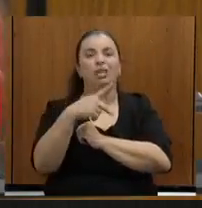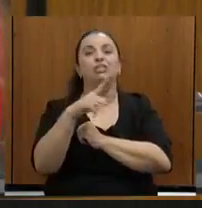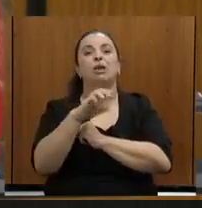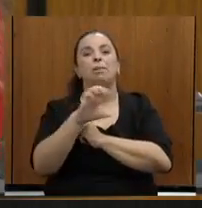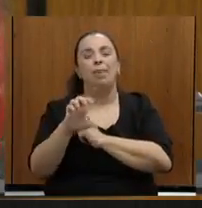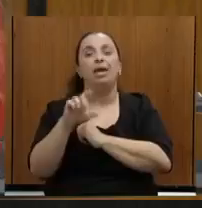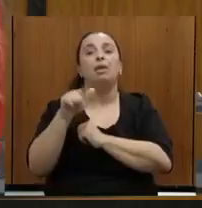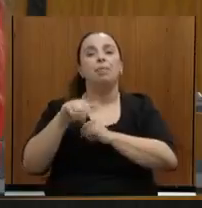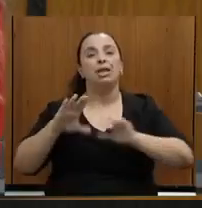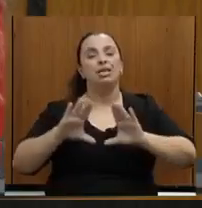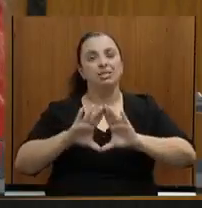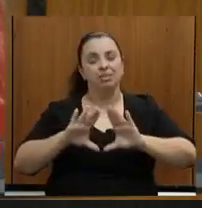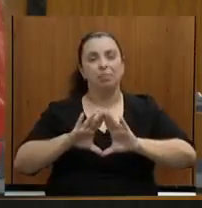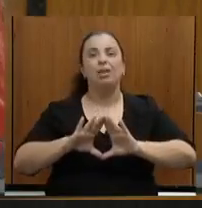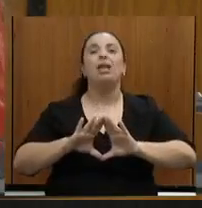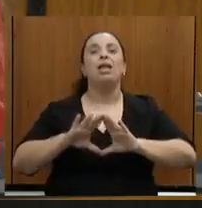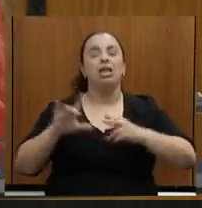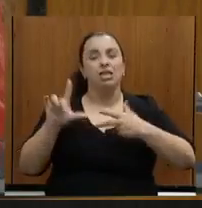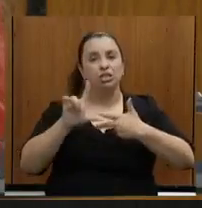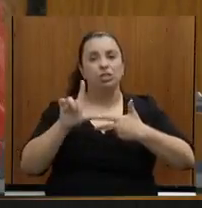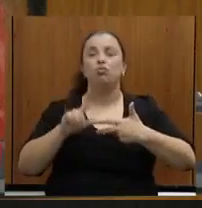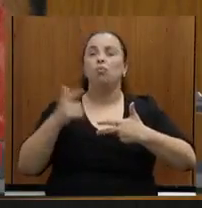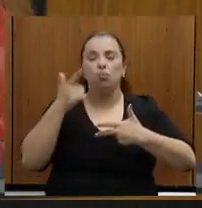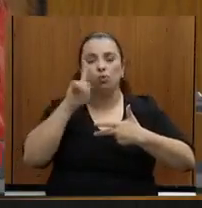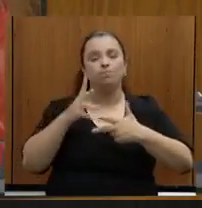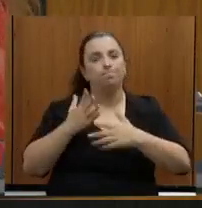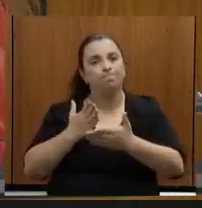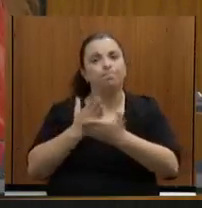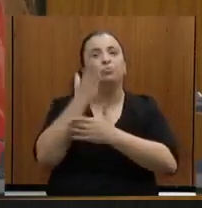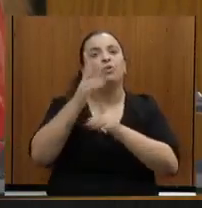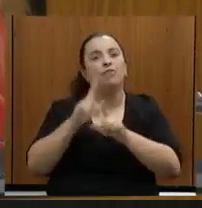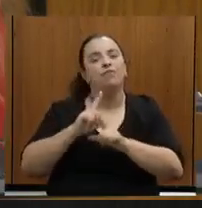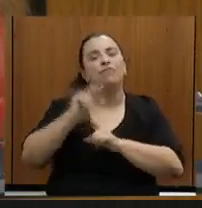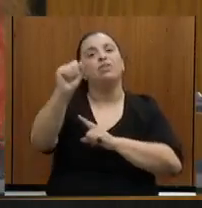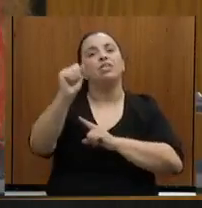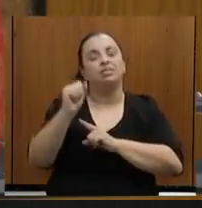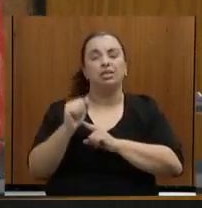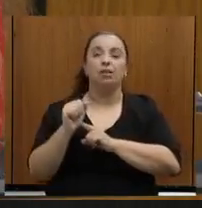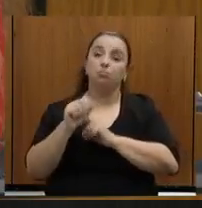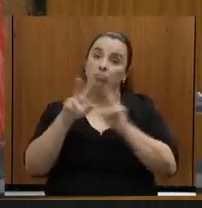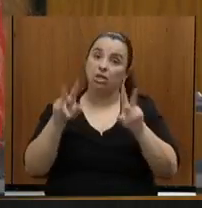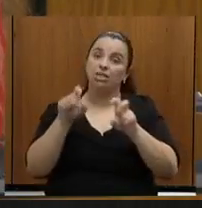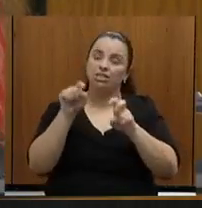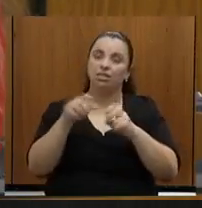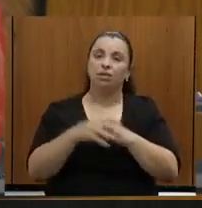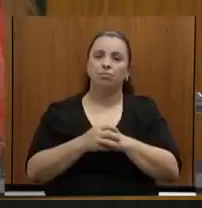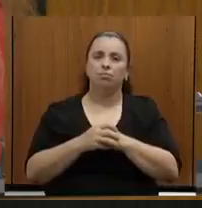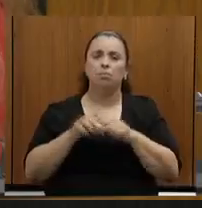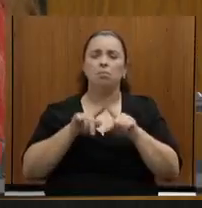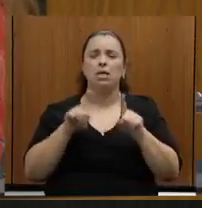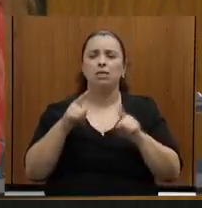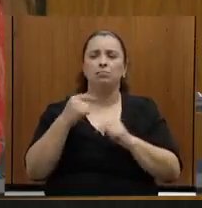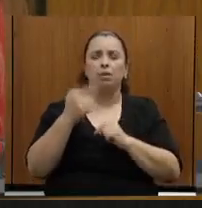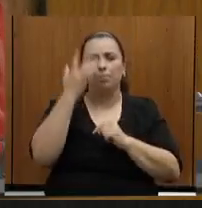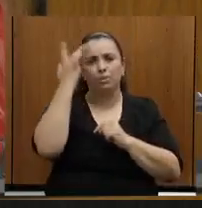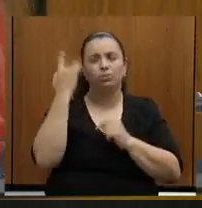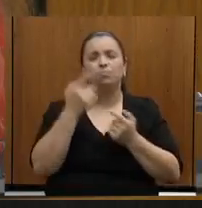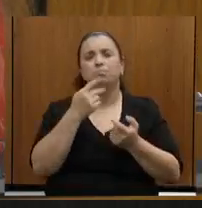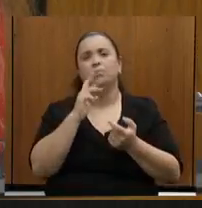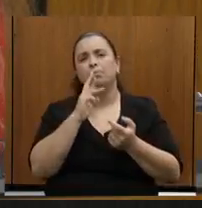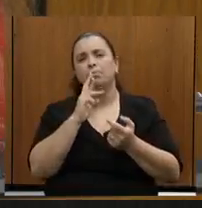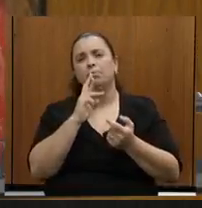possa avançar nessa questão. Mas eu sempre me pergunto das respostas que eu escuto se a gente tira o PT das